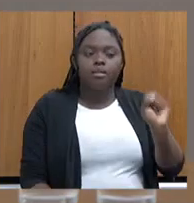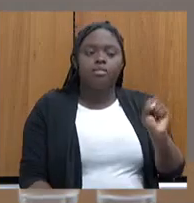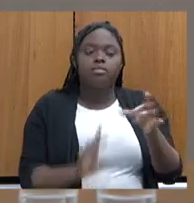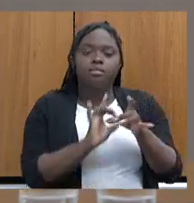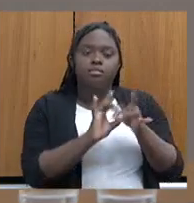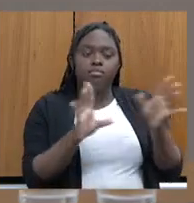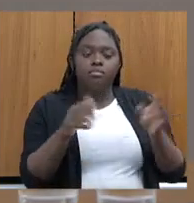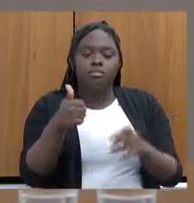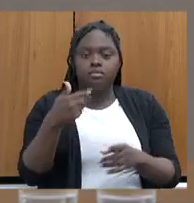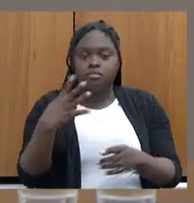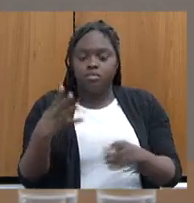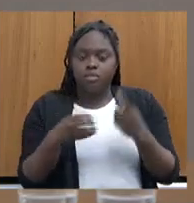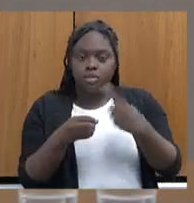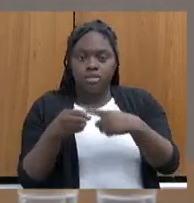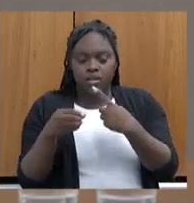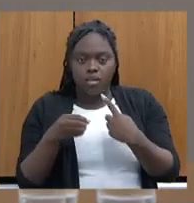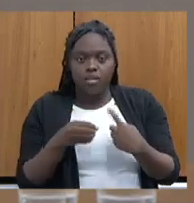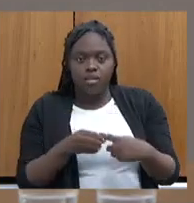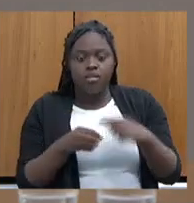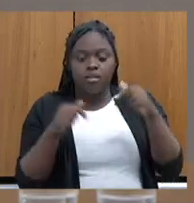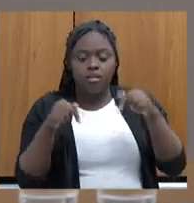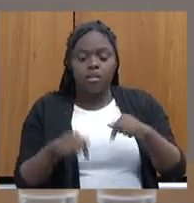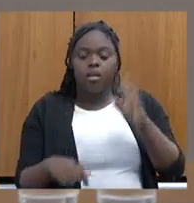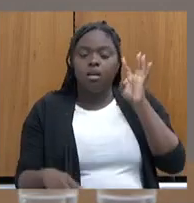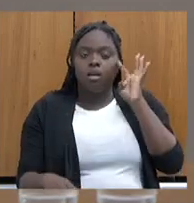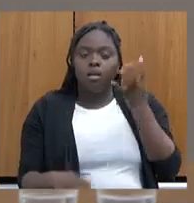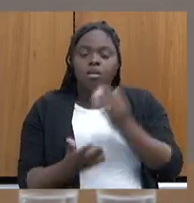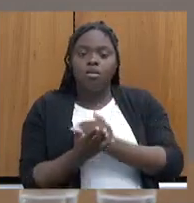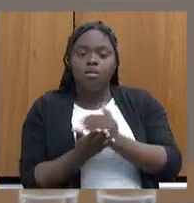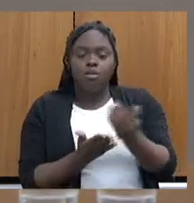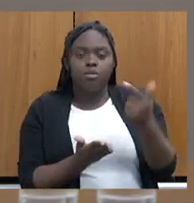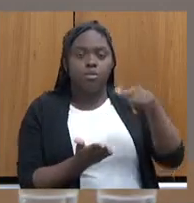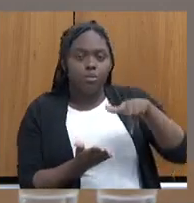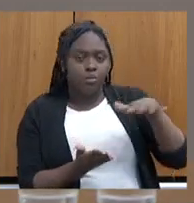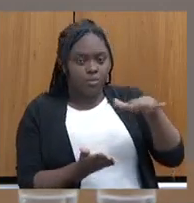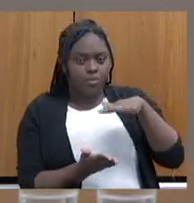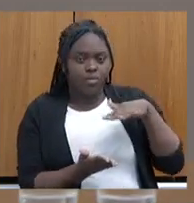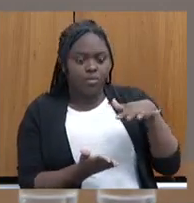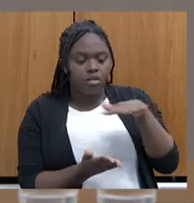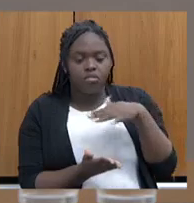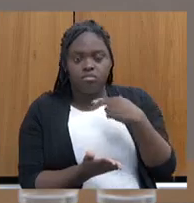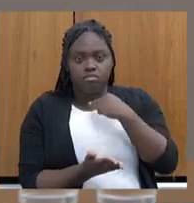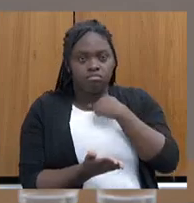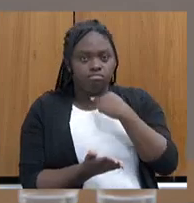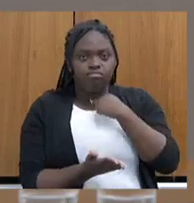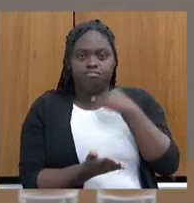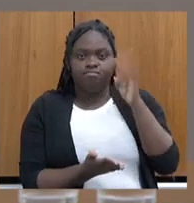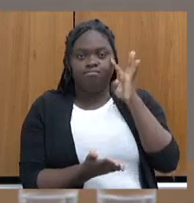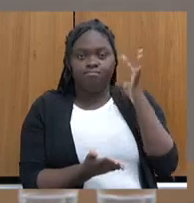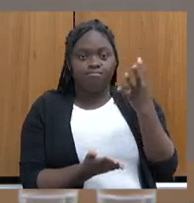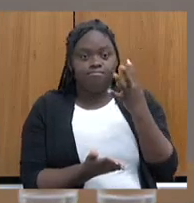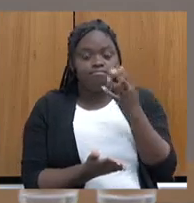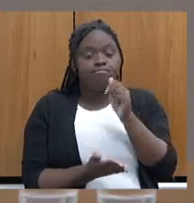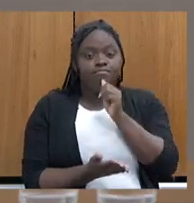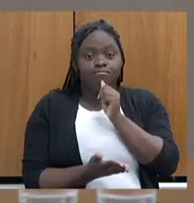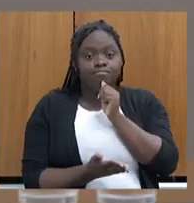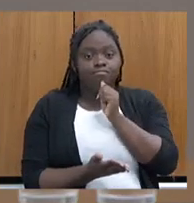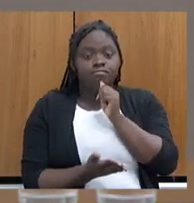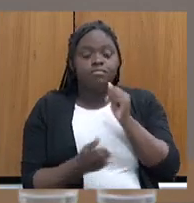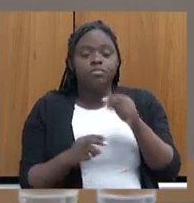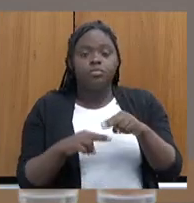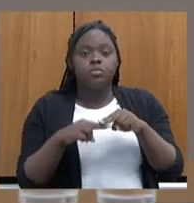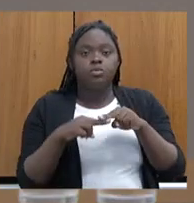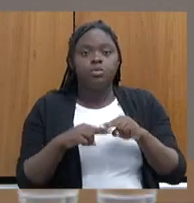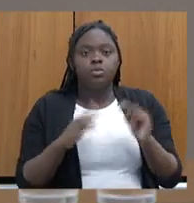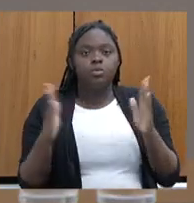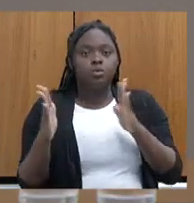municípios contemplados. E aqui a gente resolveu introduzir um outro eixo, que a gente não pôde concluir ainda em função do